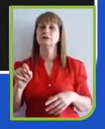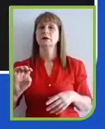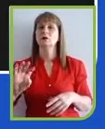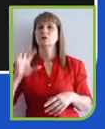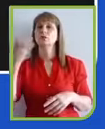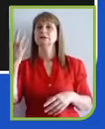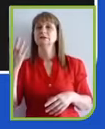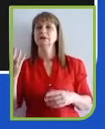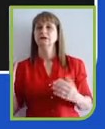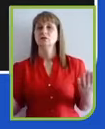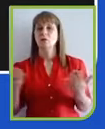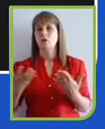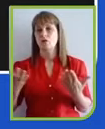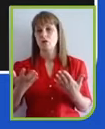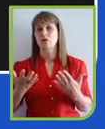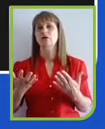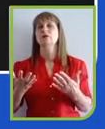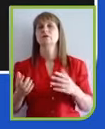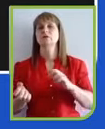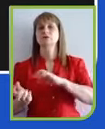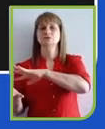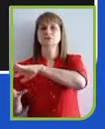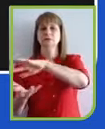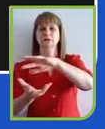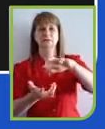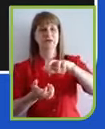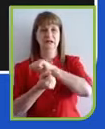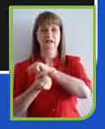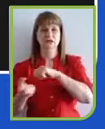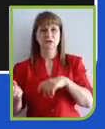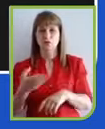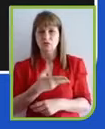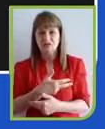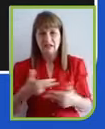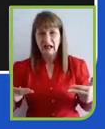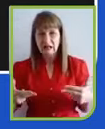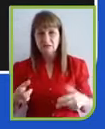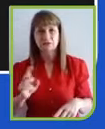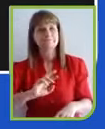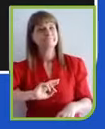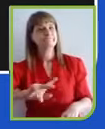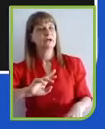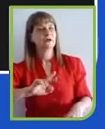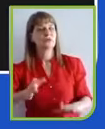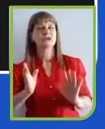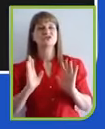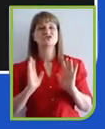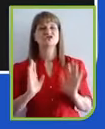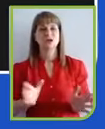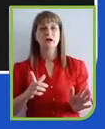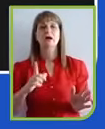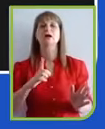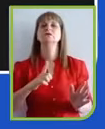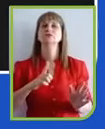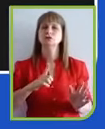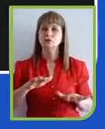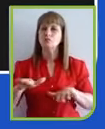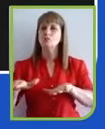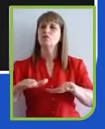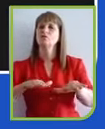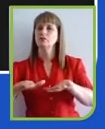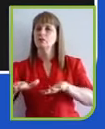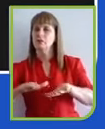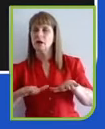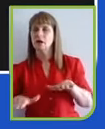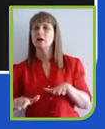não é algo que começou a acontecer a semana passada e a pandemia acelerou. É um movimento que vem acontecendo